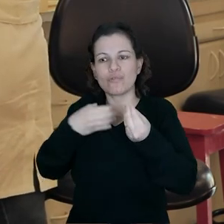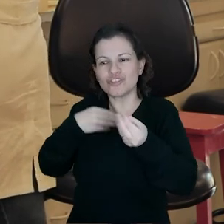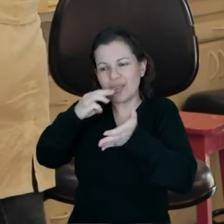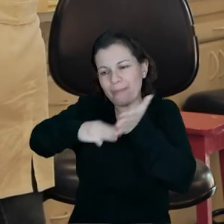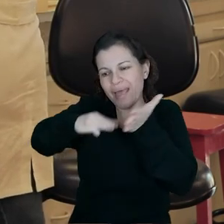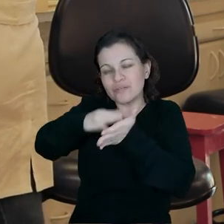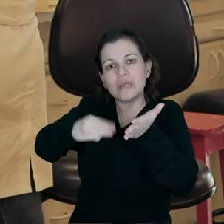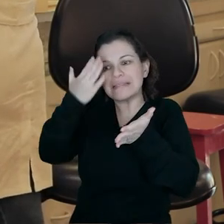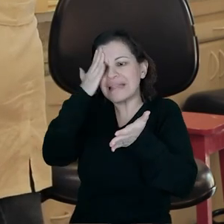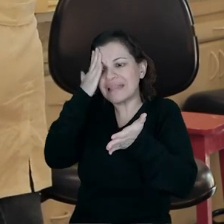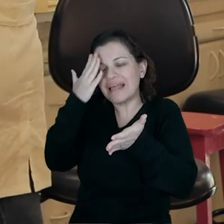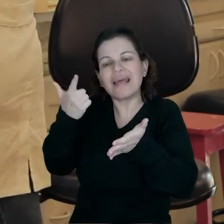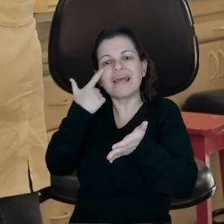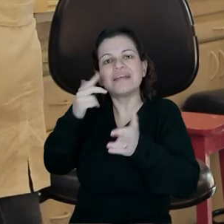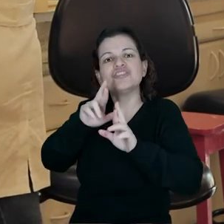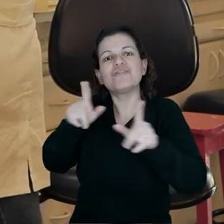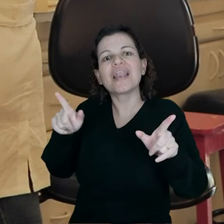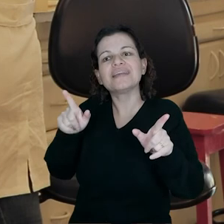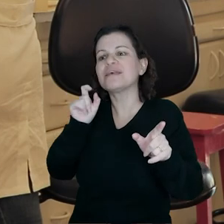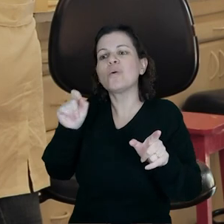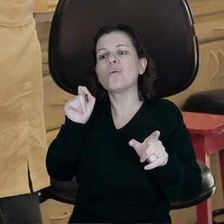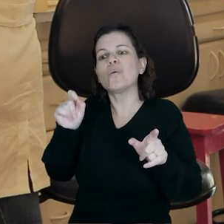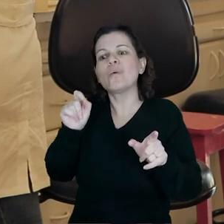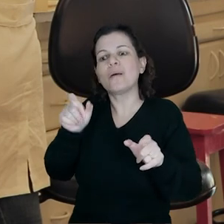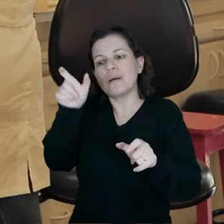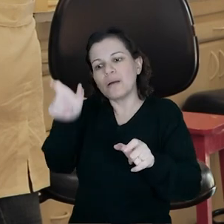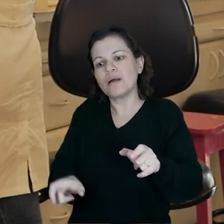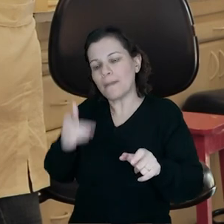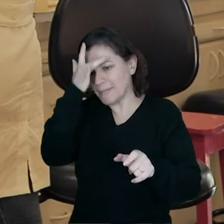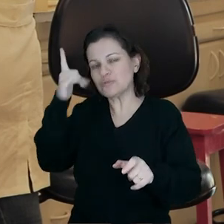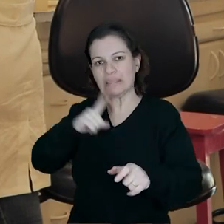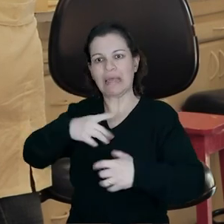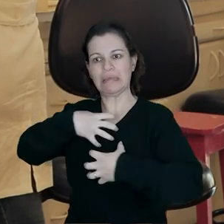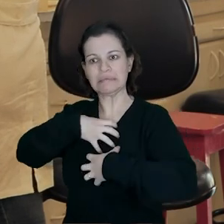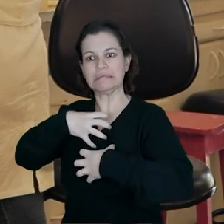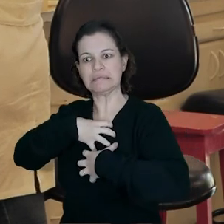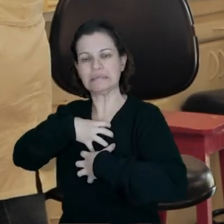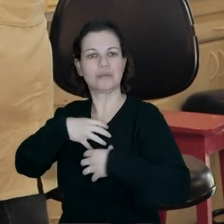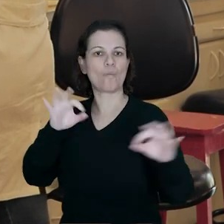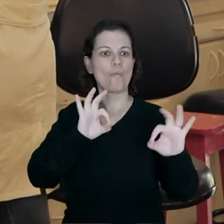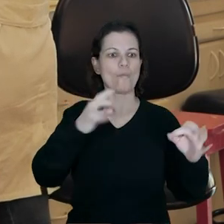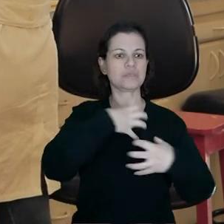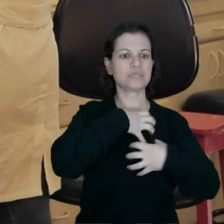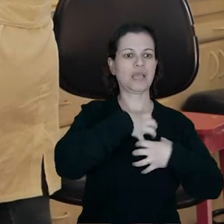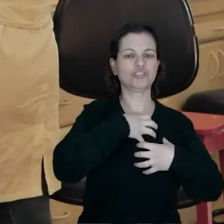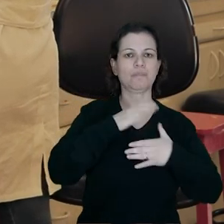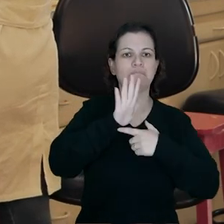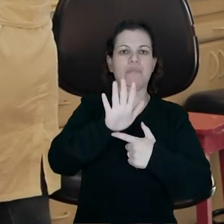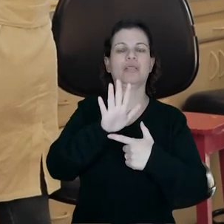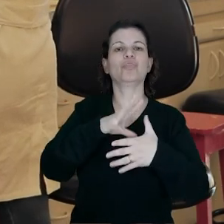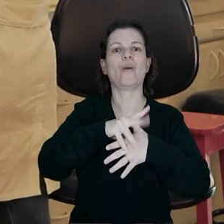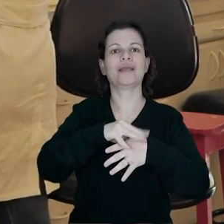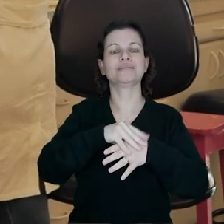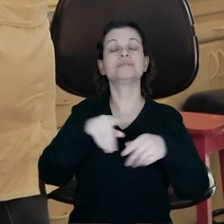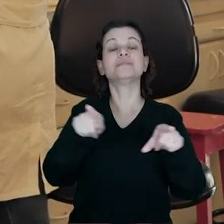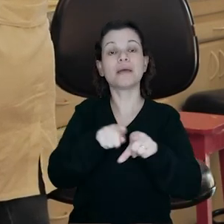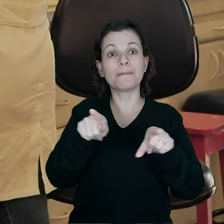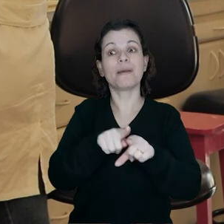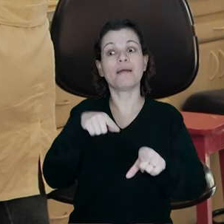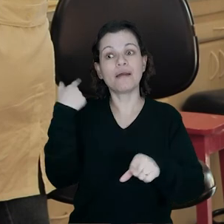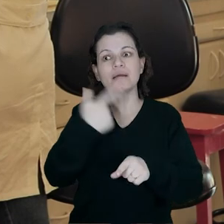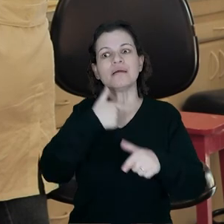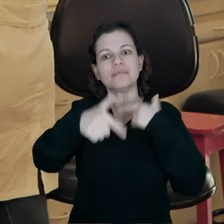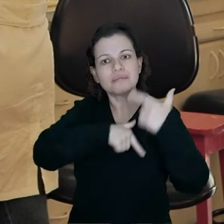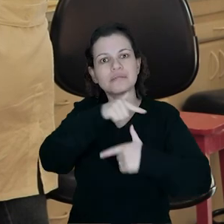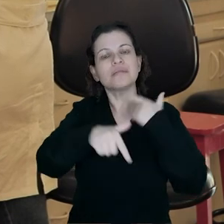de entender a diferença entre pacientes sintomáticos e assintomáticos da doença. E também